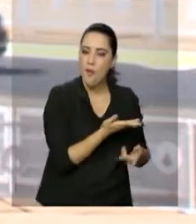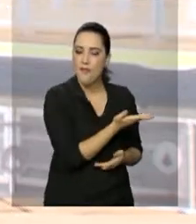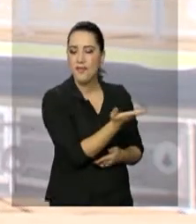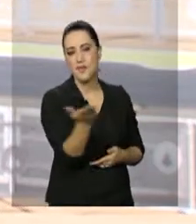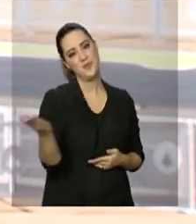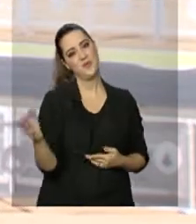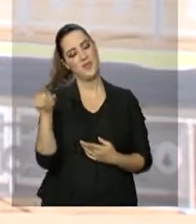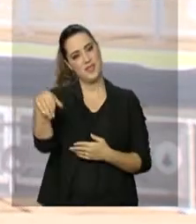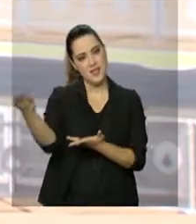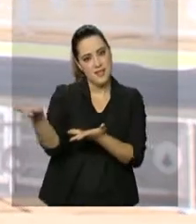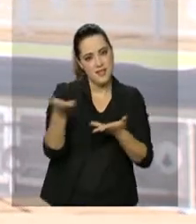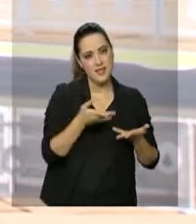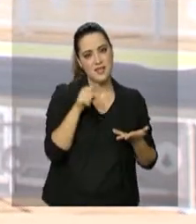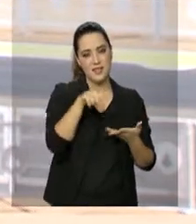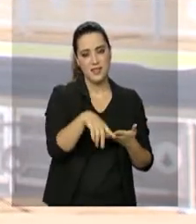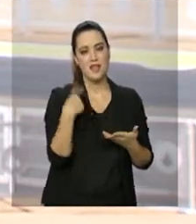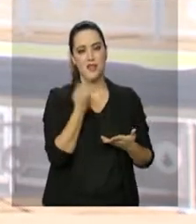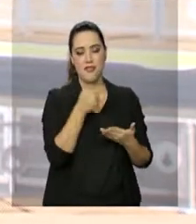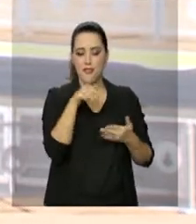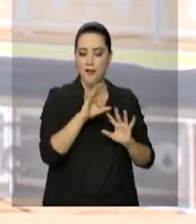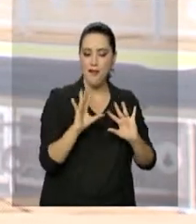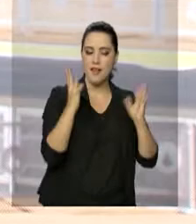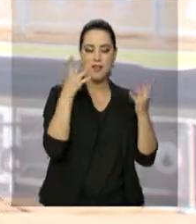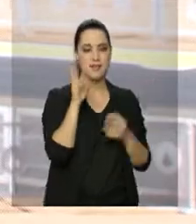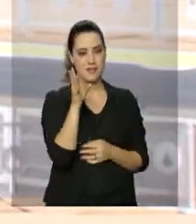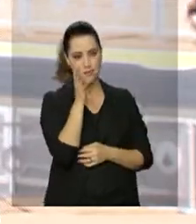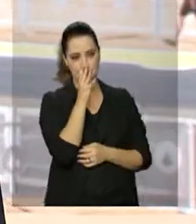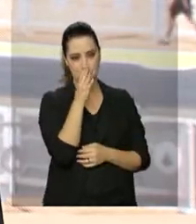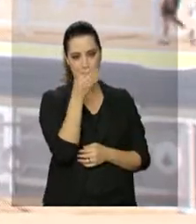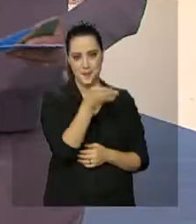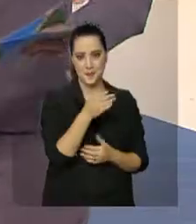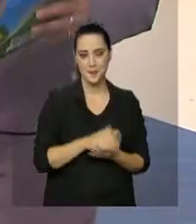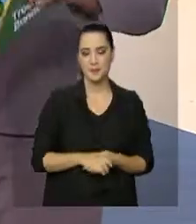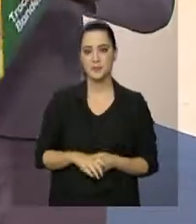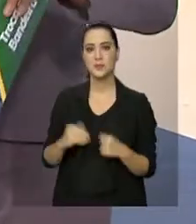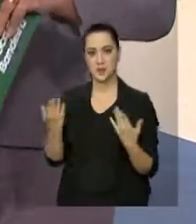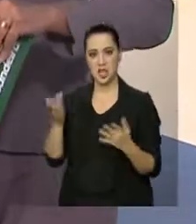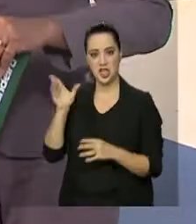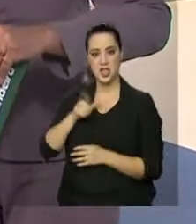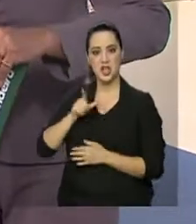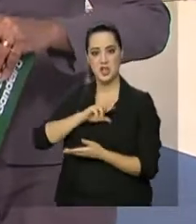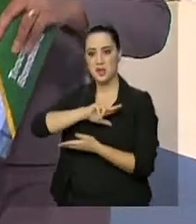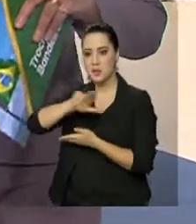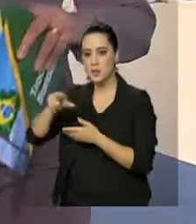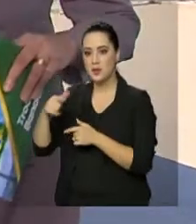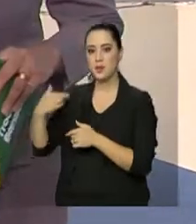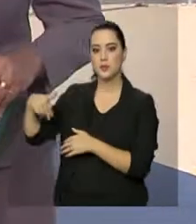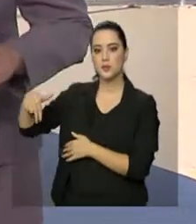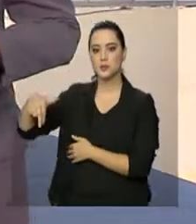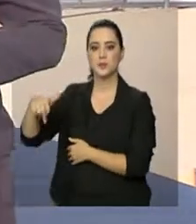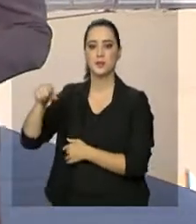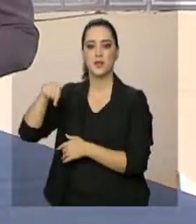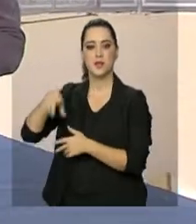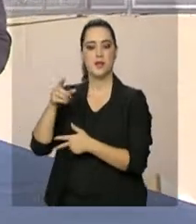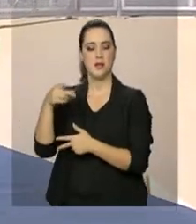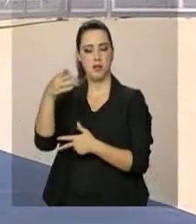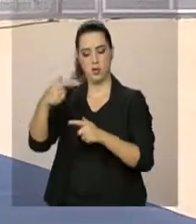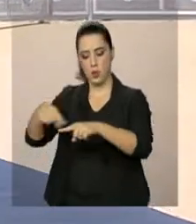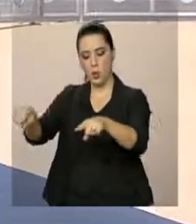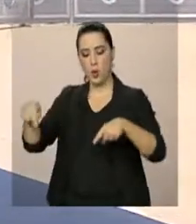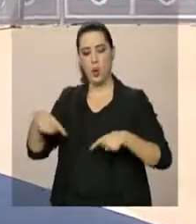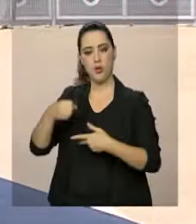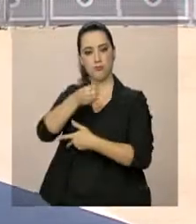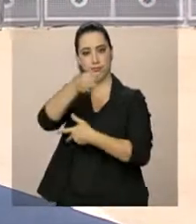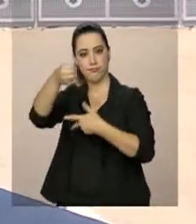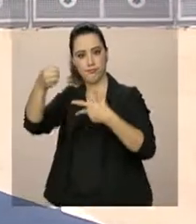venham a brilhantar a nossa cerimônia no dia de hoje. Bom, e olha, já tem movimentação lá na Praça dos Três Poderes,